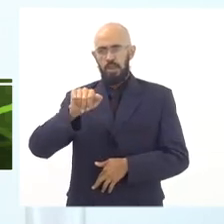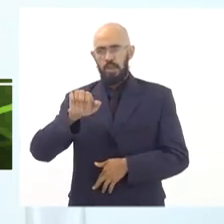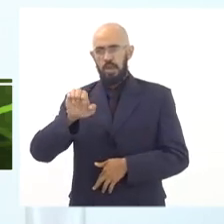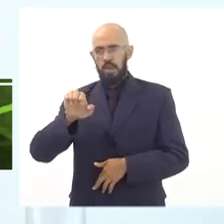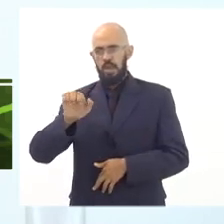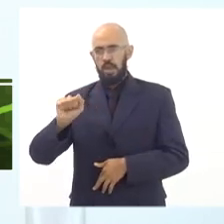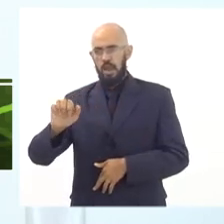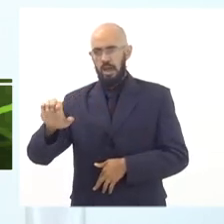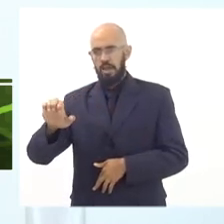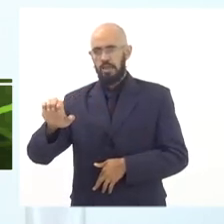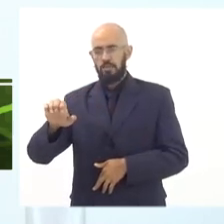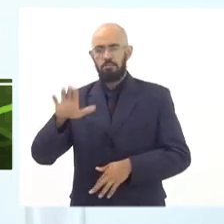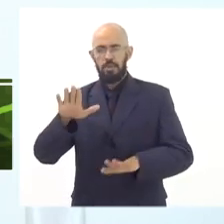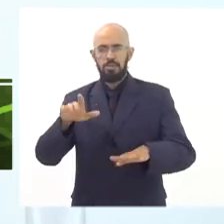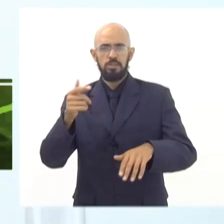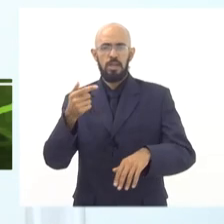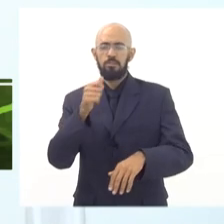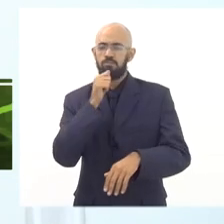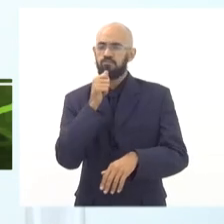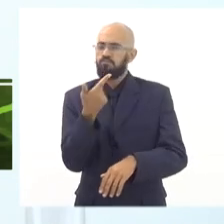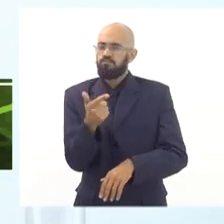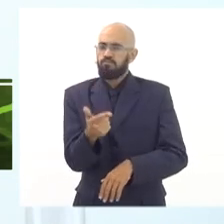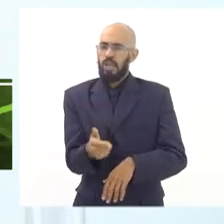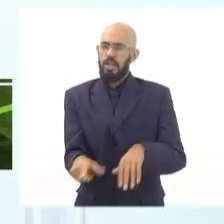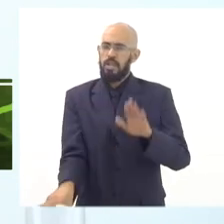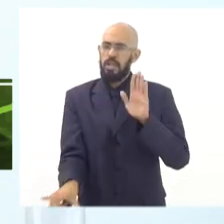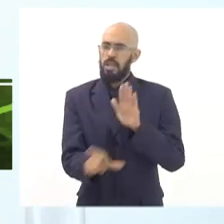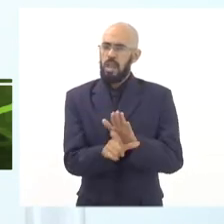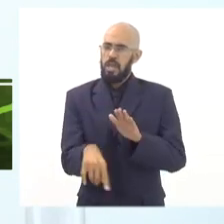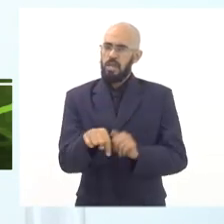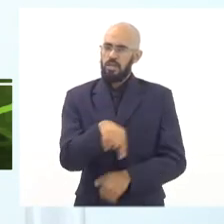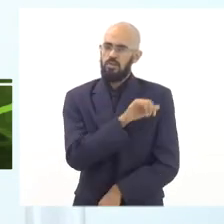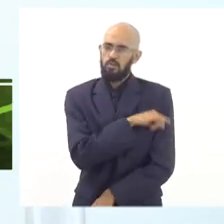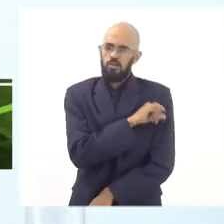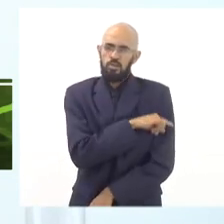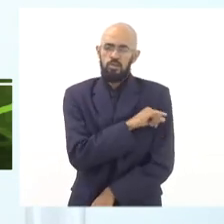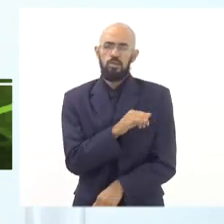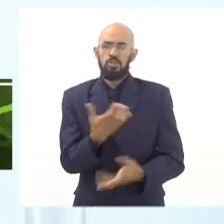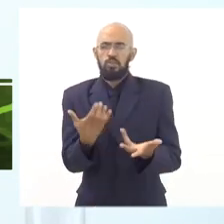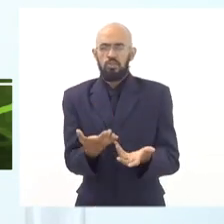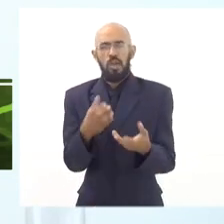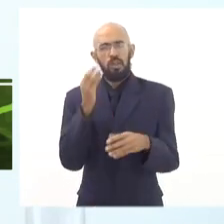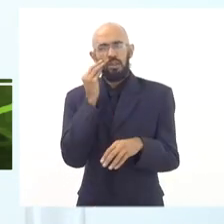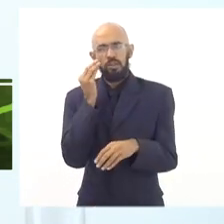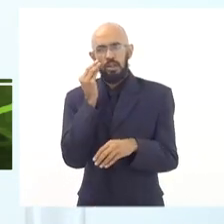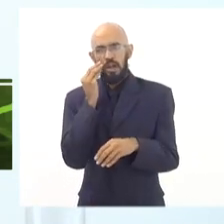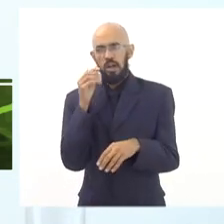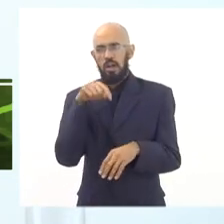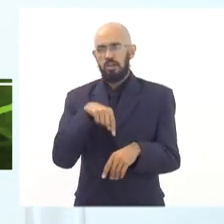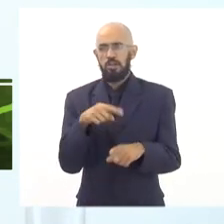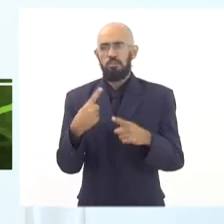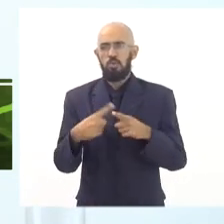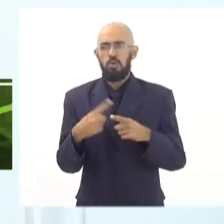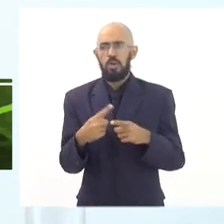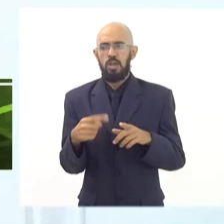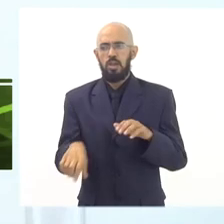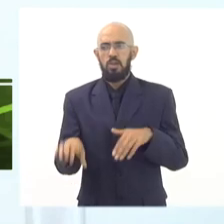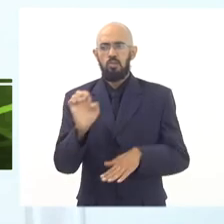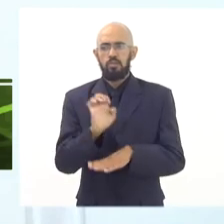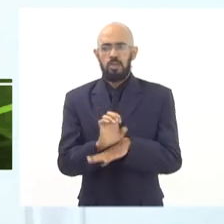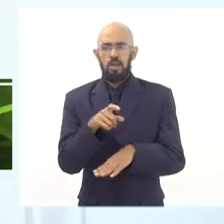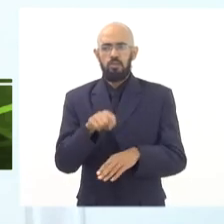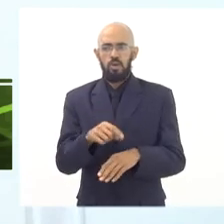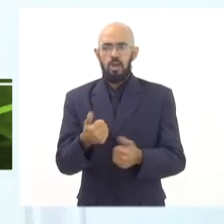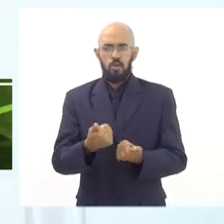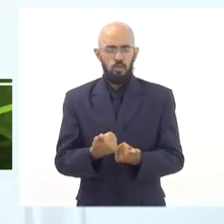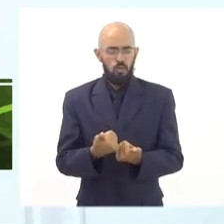específicas no Estado do Rio de Janeiro sobre isso e a gente está buscando consolidar também, até porque o Estado é o maior financiador